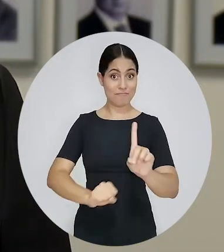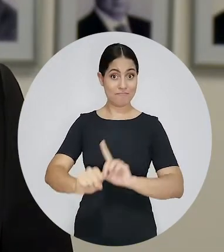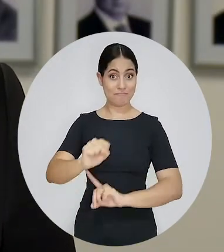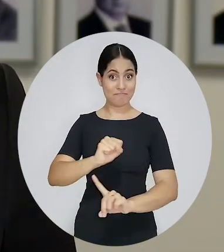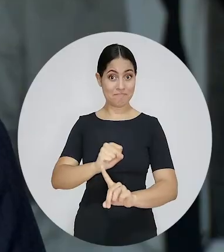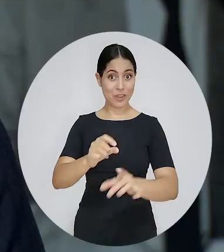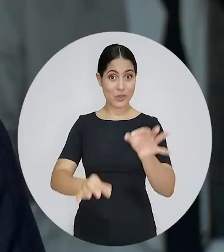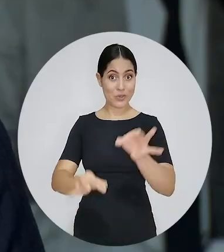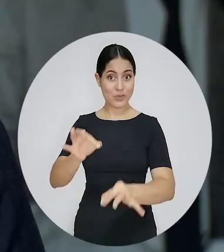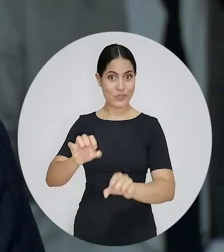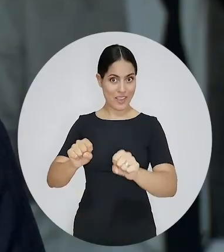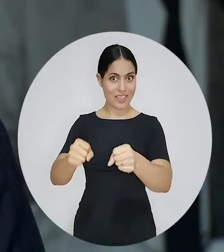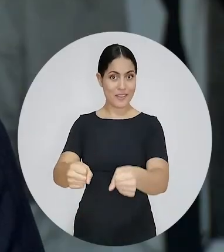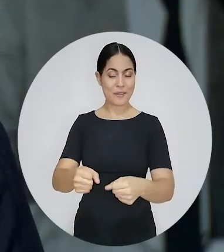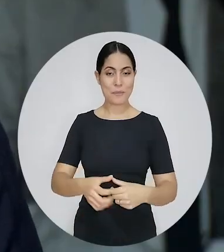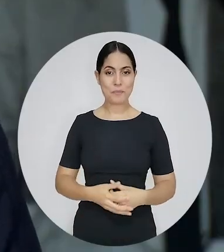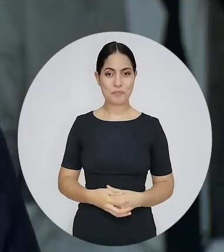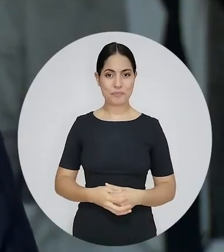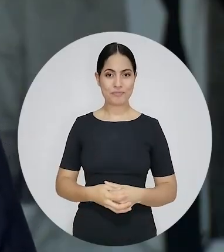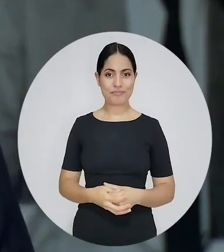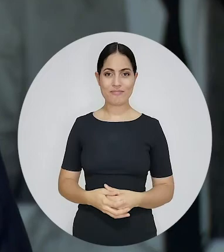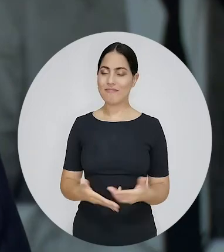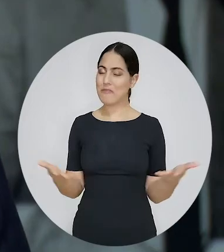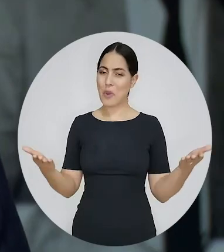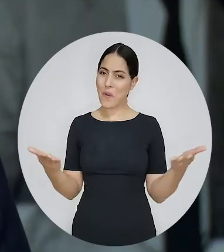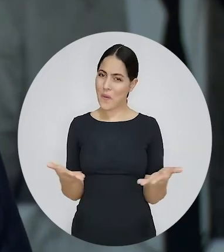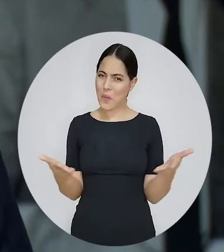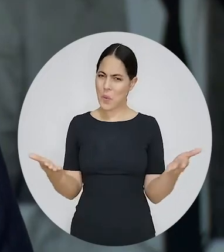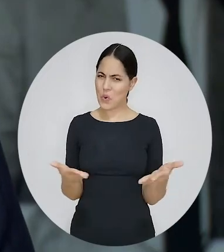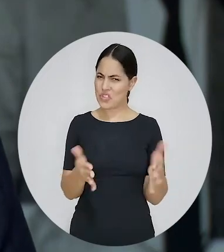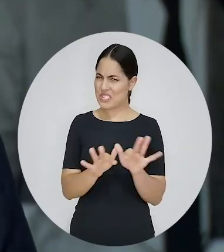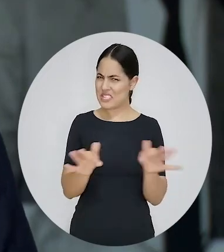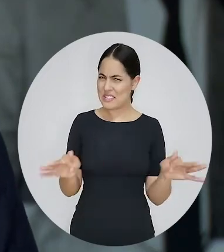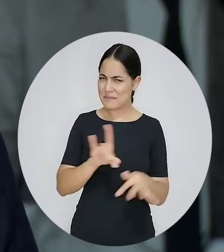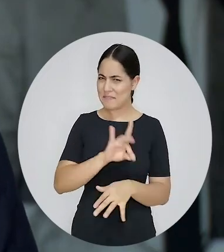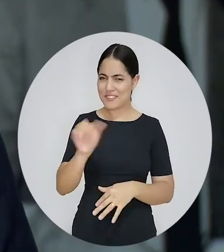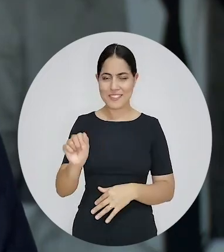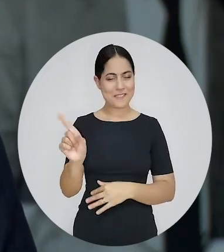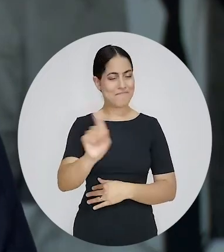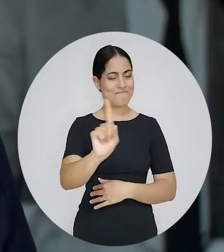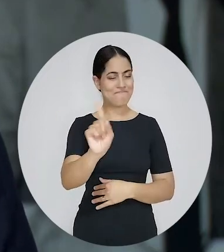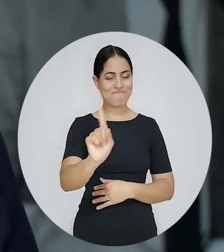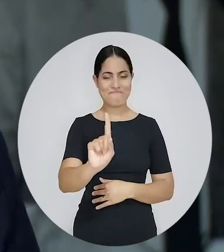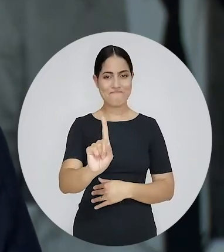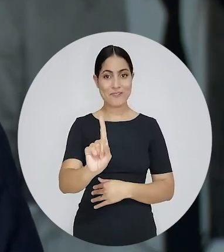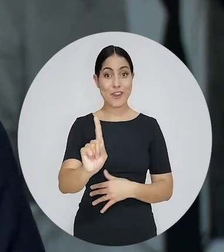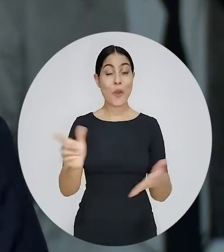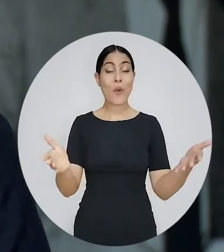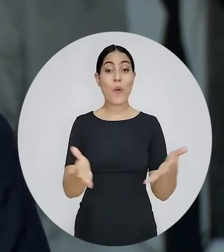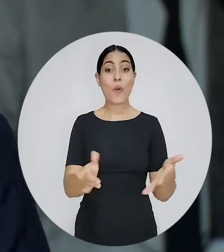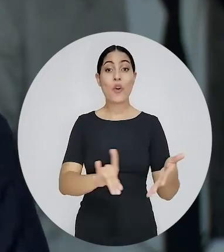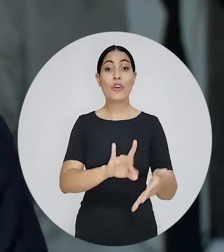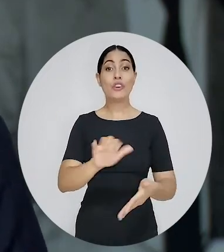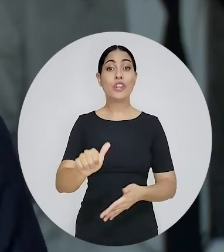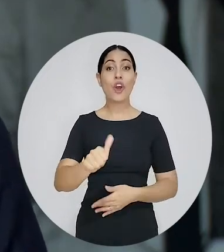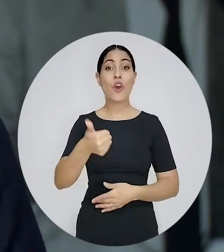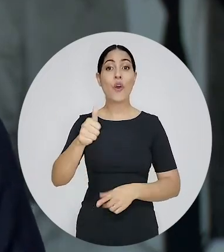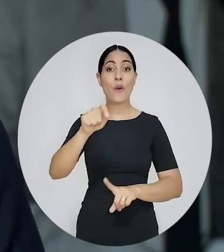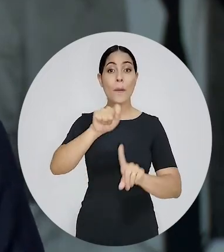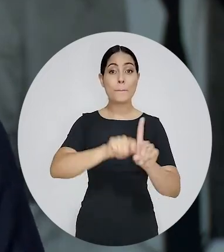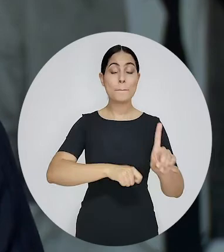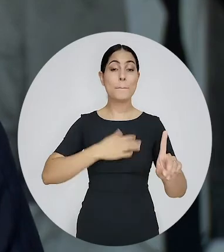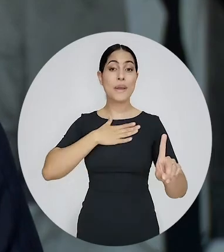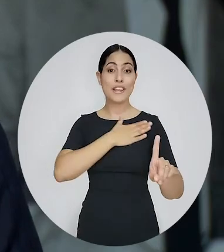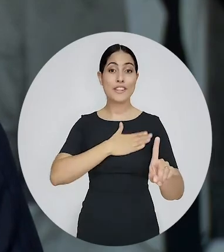a justiça. Esse não é um dia comum para a advocacia brasileira. Nós celebramos o nosso 11 de agosto, dia da criação dos cursos